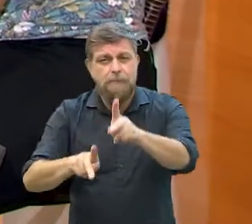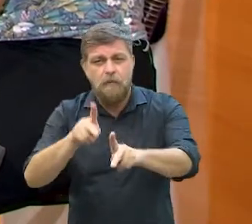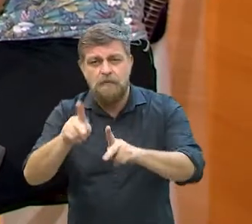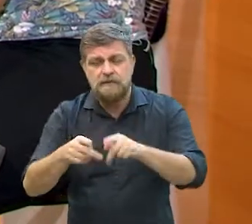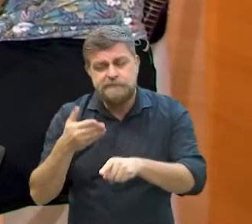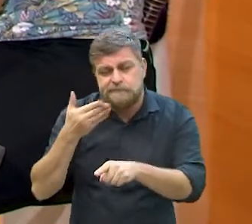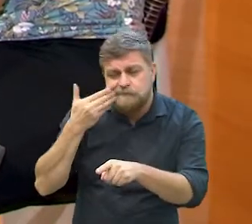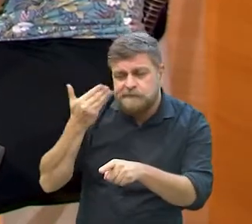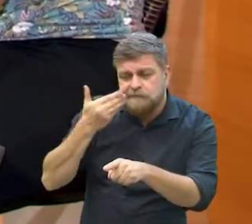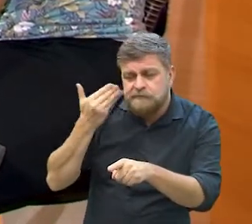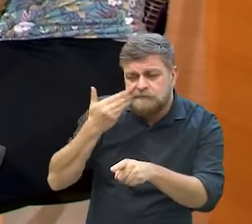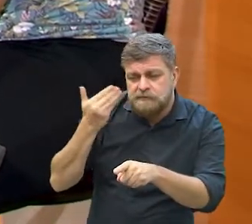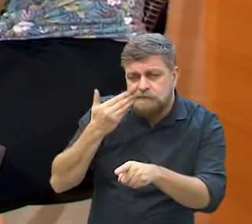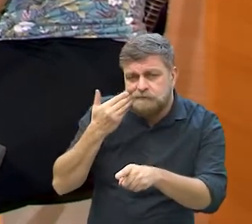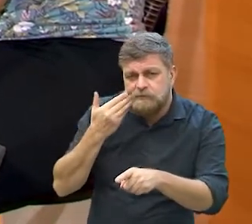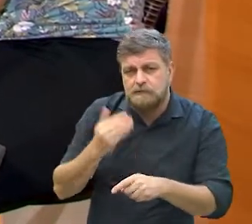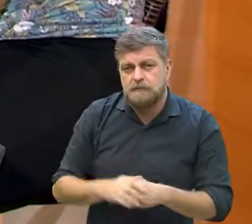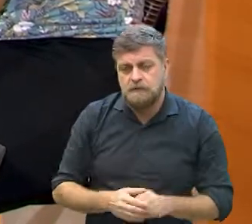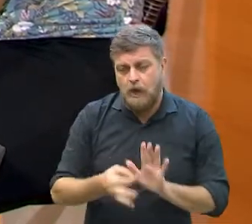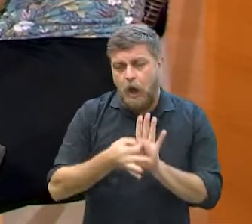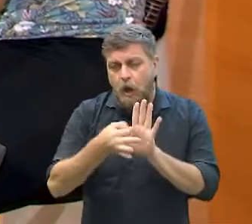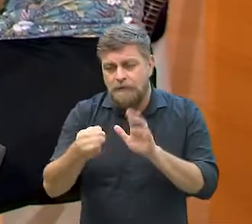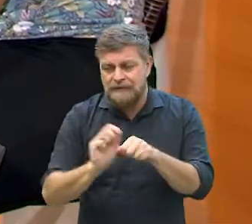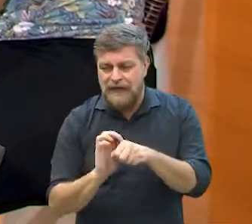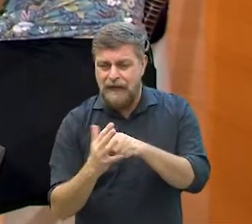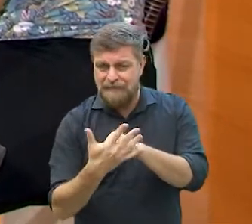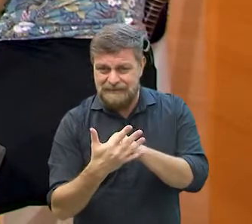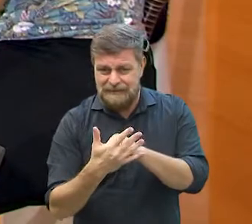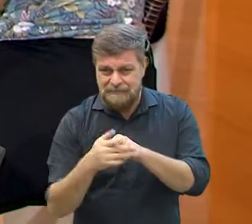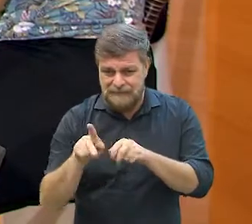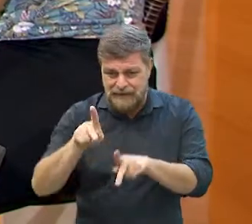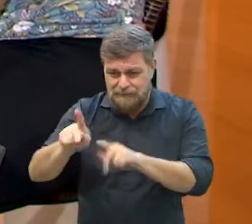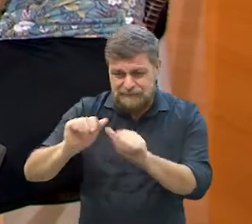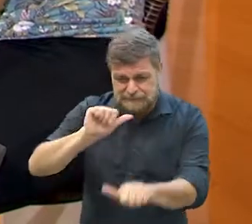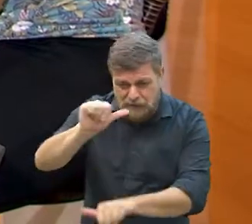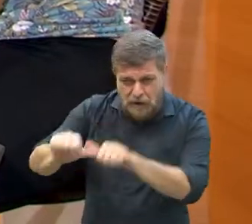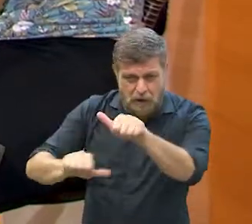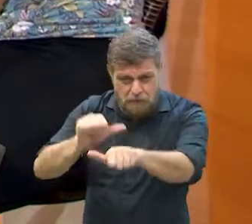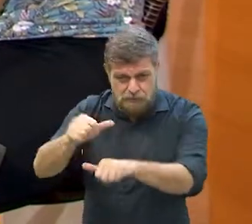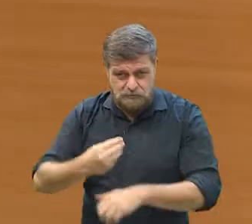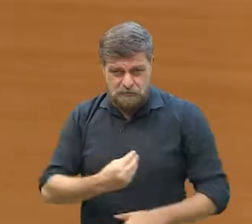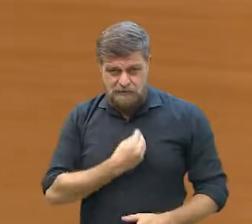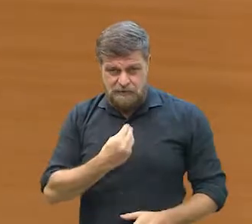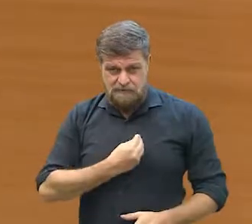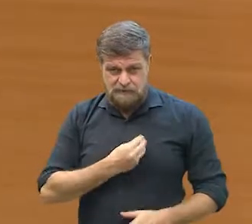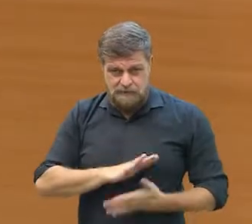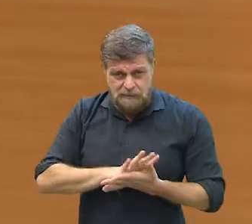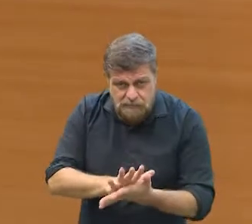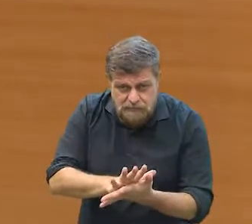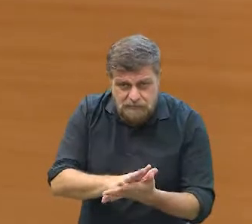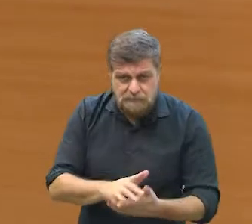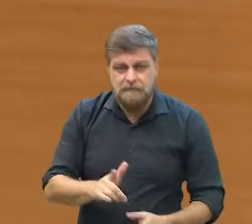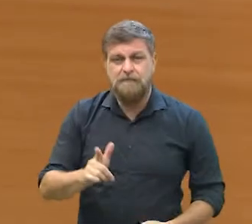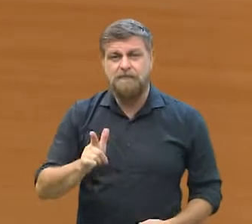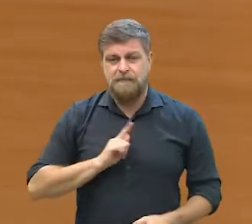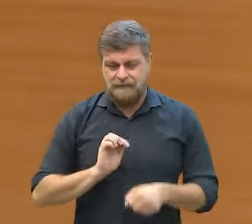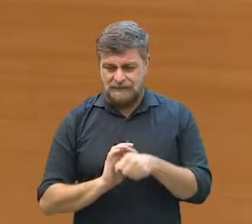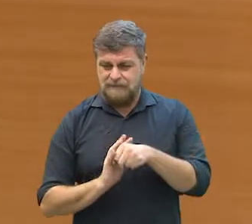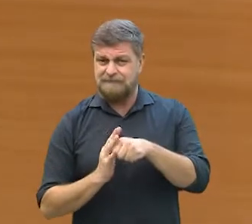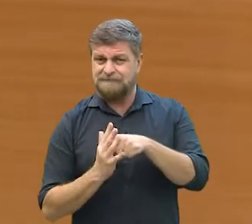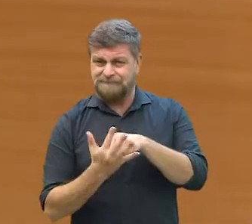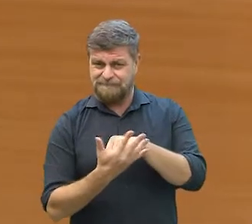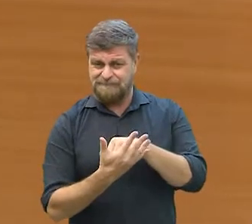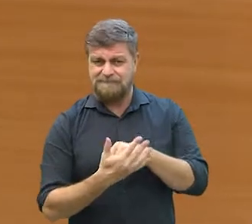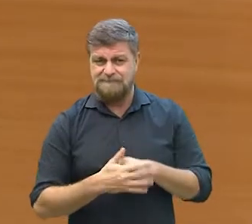população de Campinas? A pandemia mudou muito a realidade? Eu acho que a pandemia tem